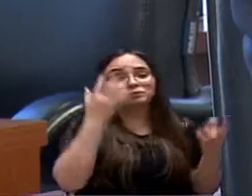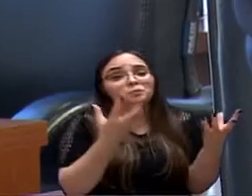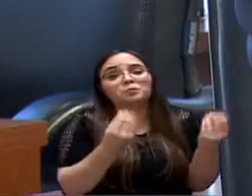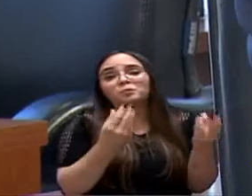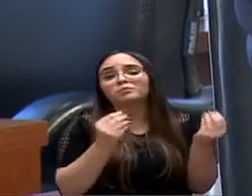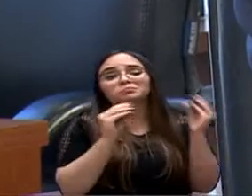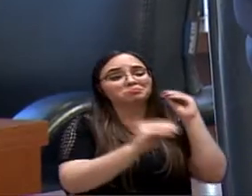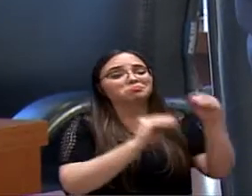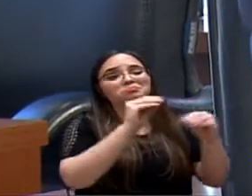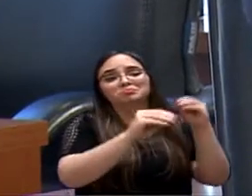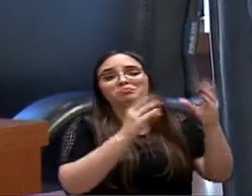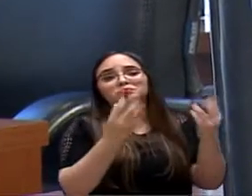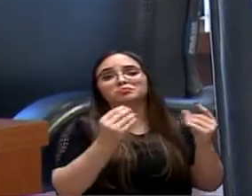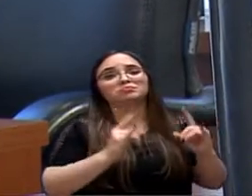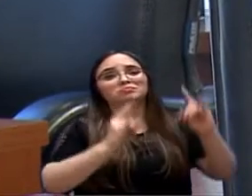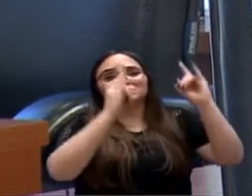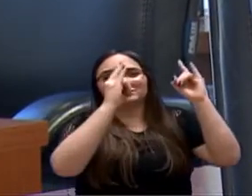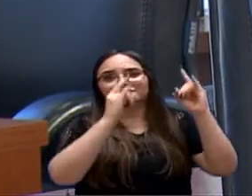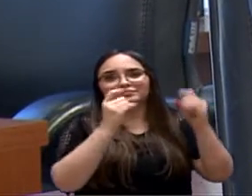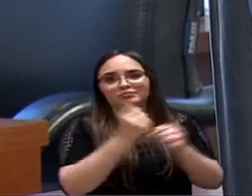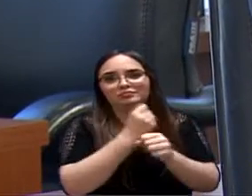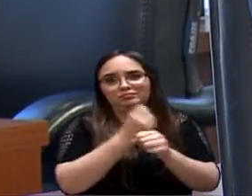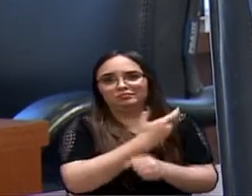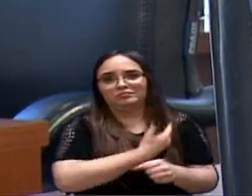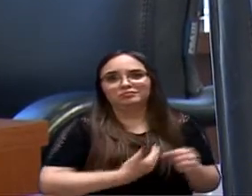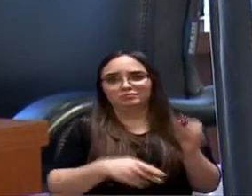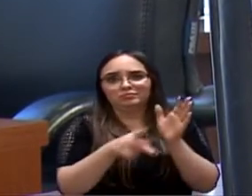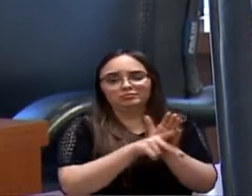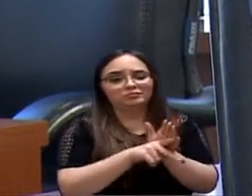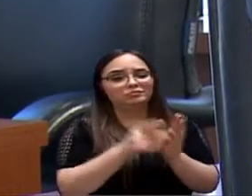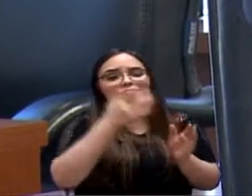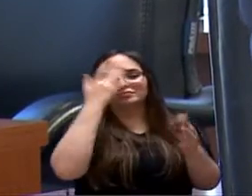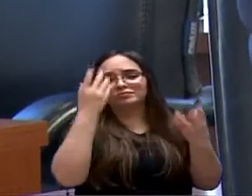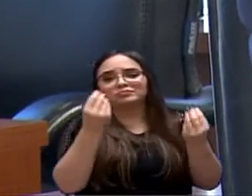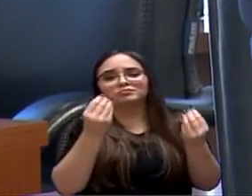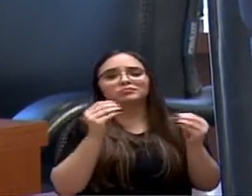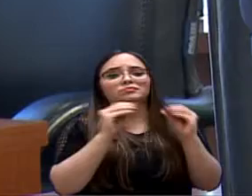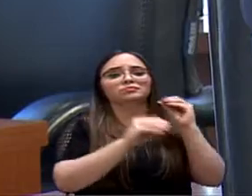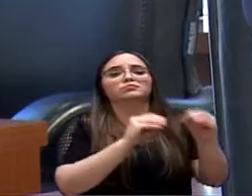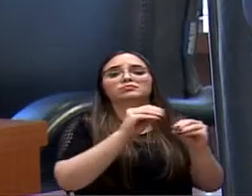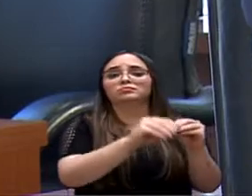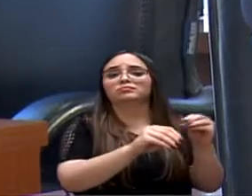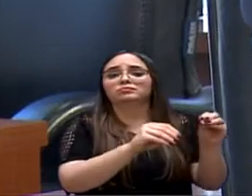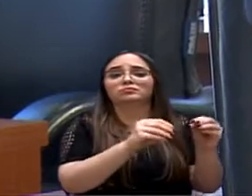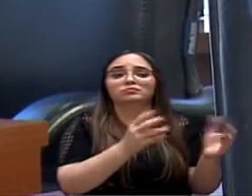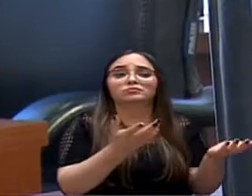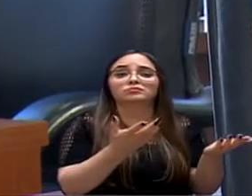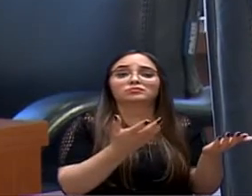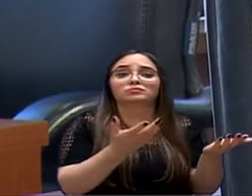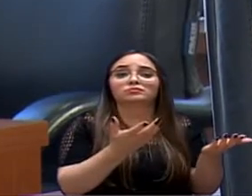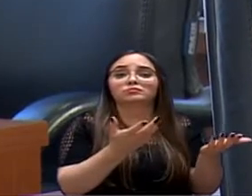custo operacional que fica para o município. O município não pode ficar arcando só com isso,